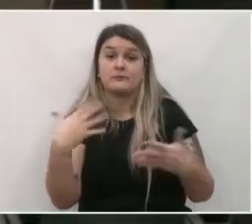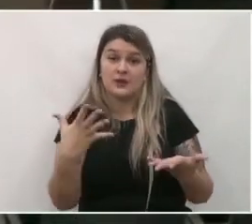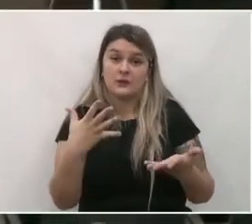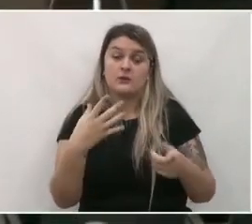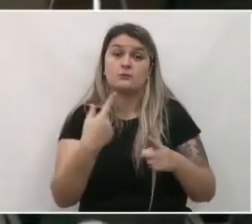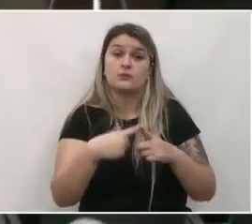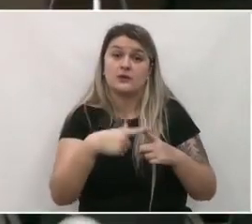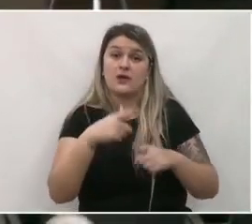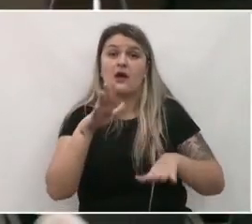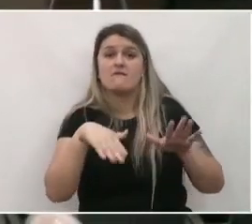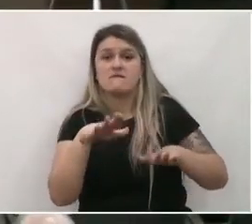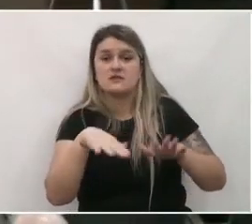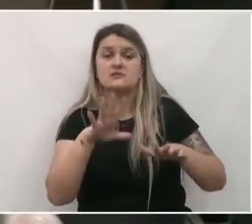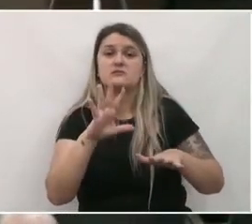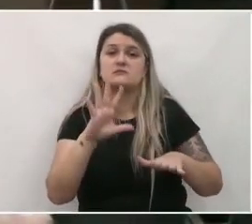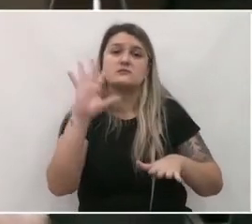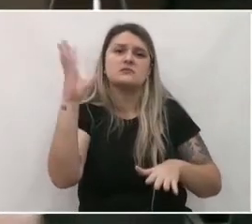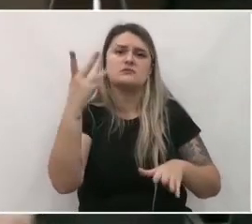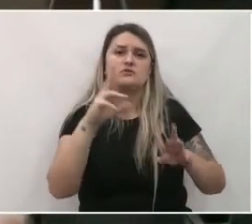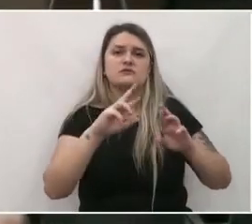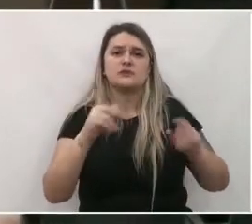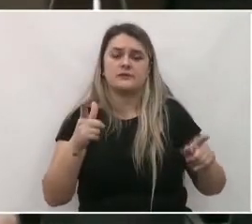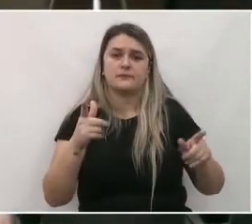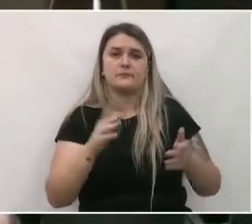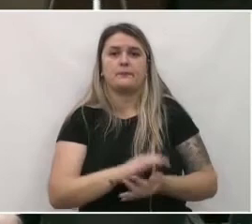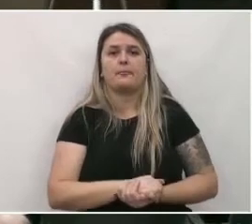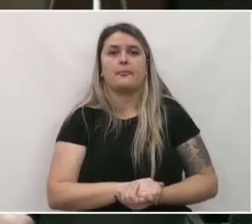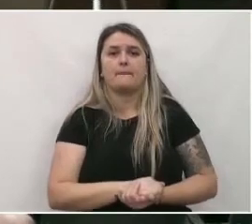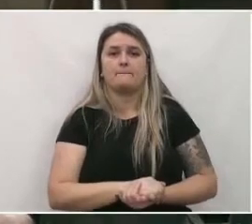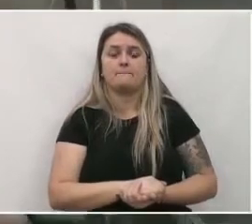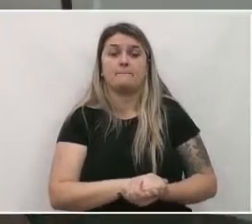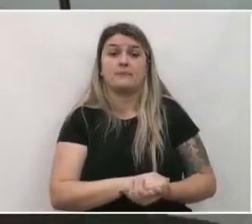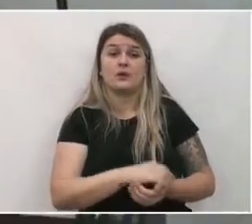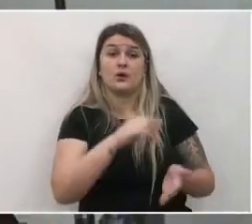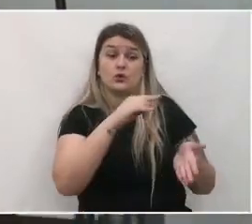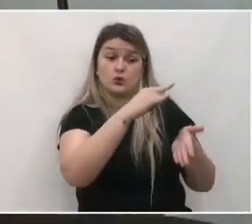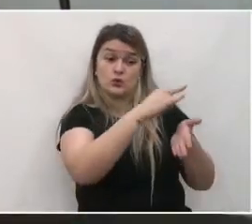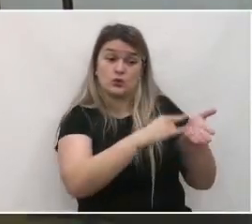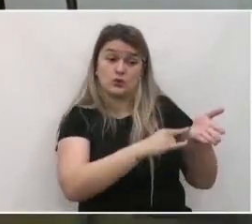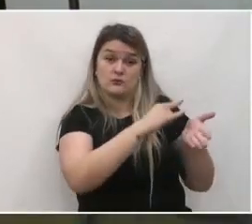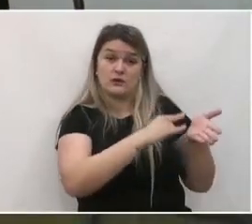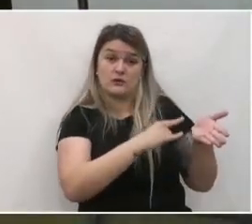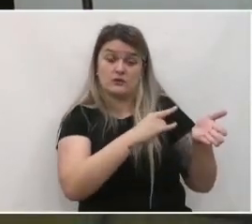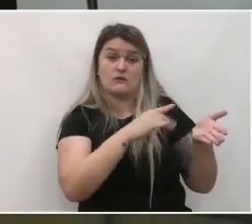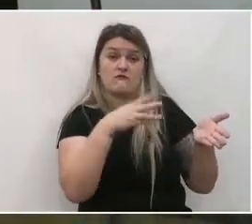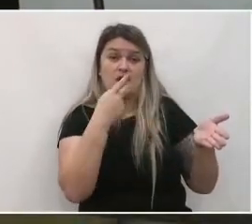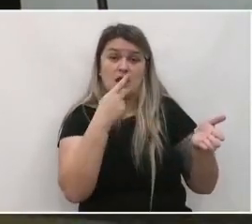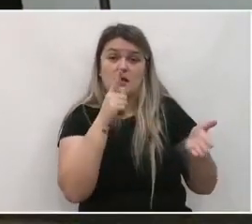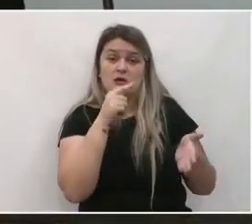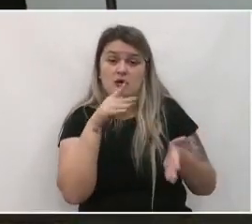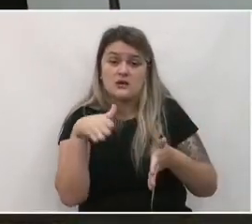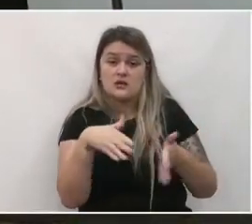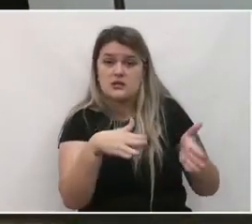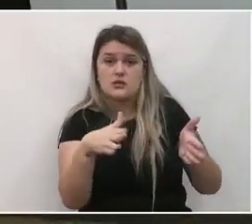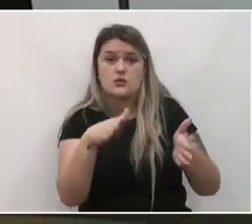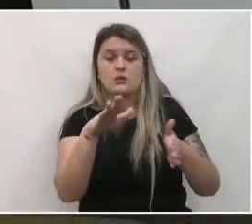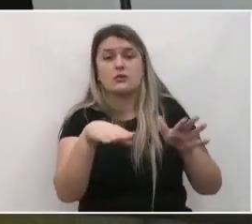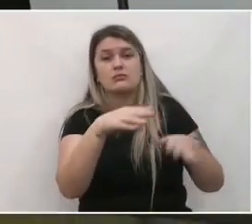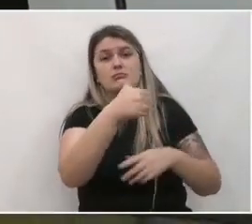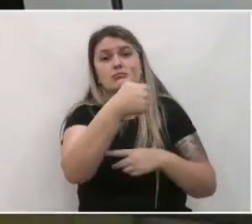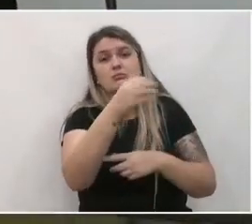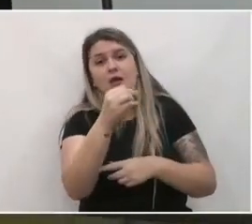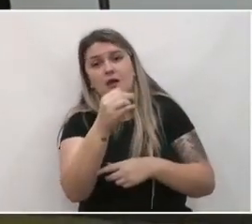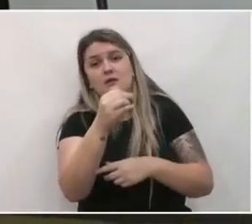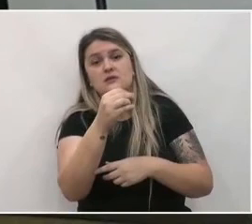distintas de cheias, né? Então, atualmente, o plano diretor vigente, ele considera as cheias de recorrência de 10 e de